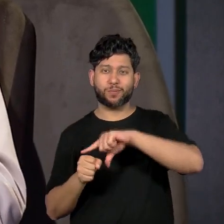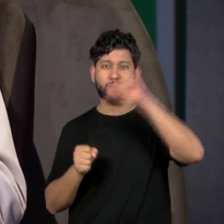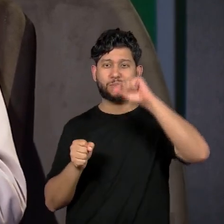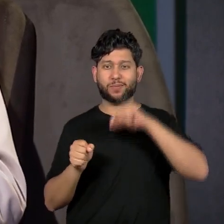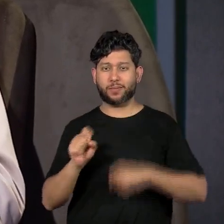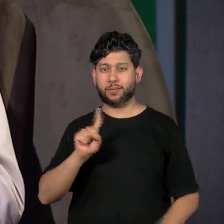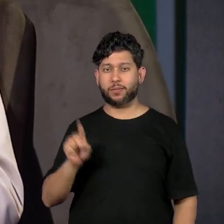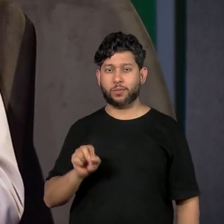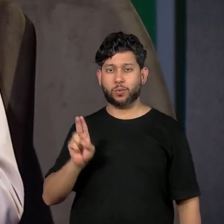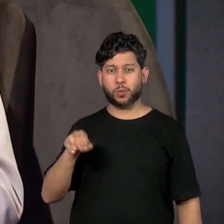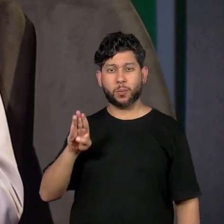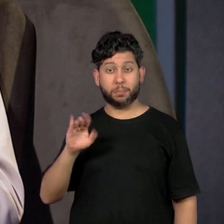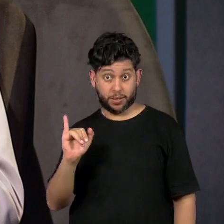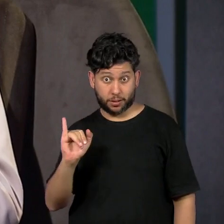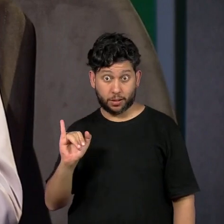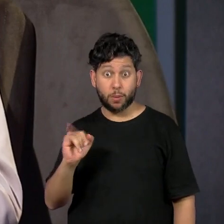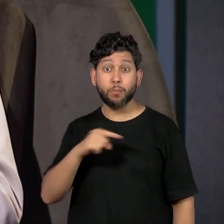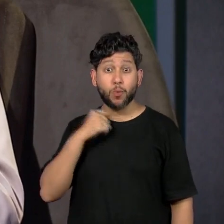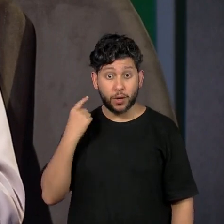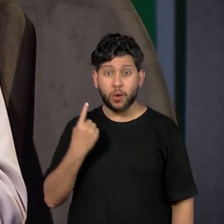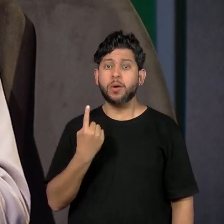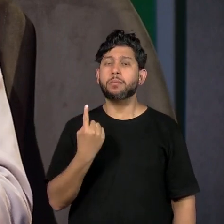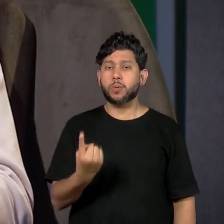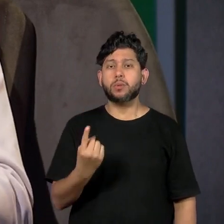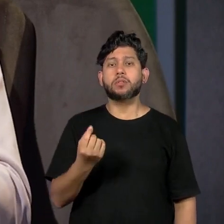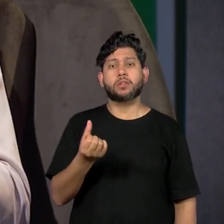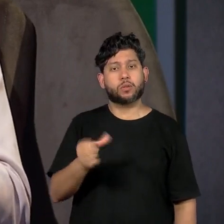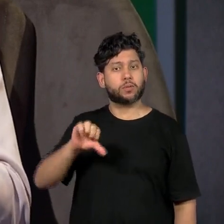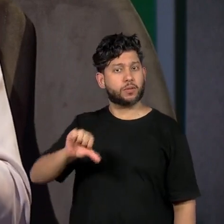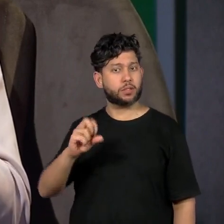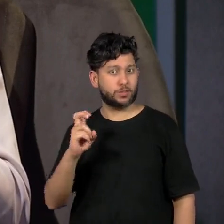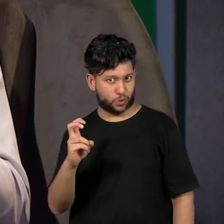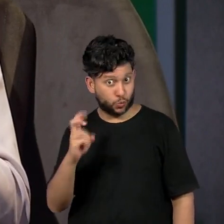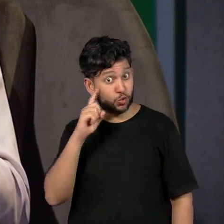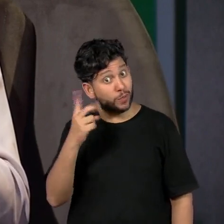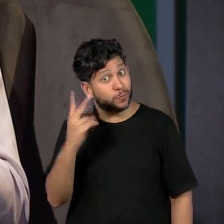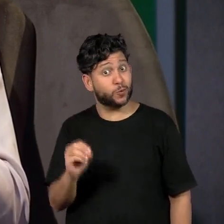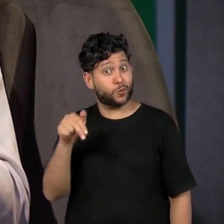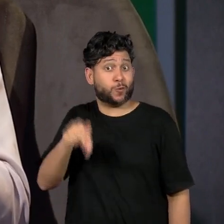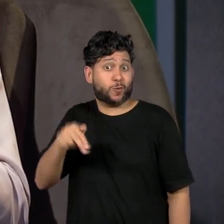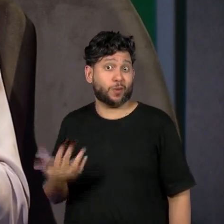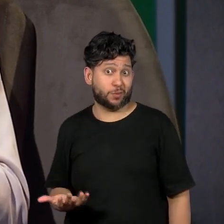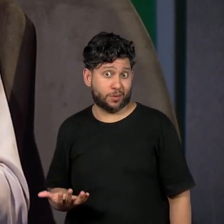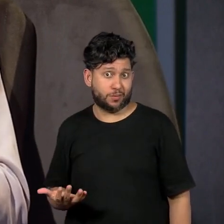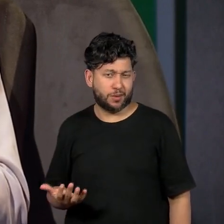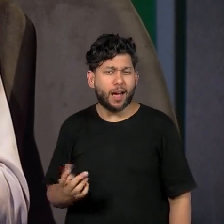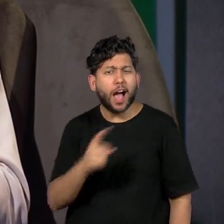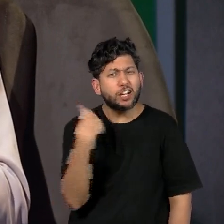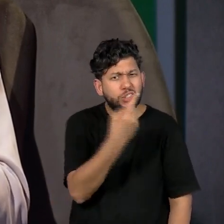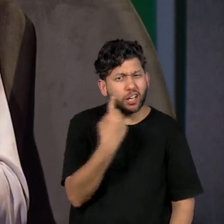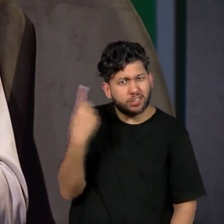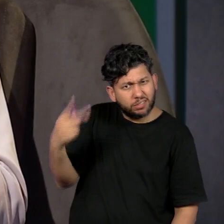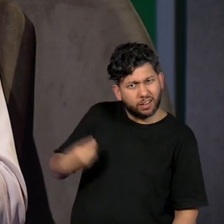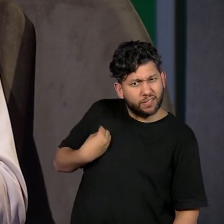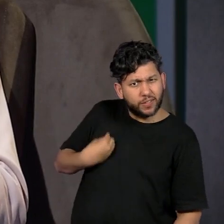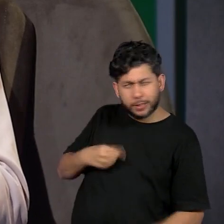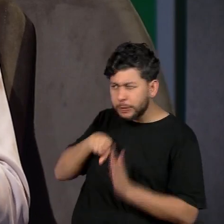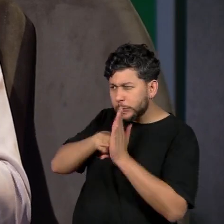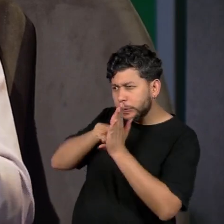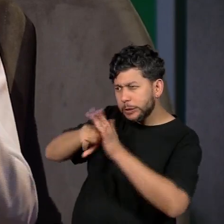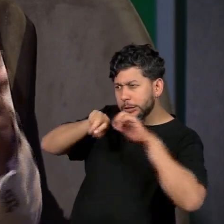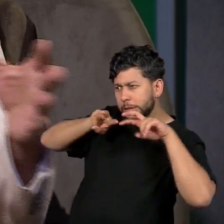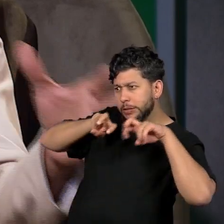em 1695, né, no dia 20 de novembro, né, e o quanto a gente, buscando a história do zumbi no passado,